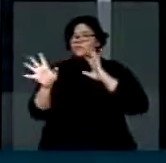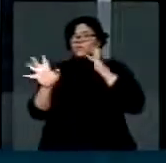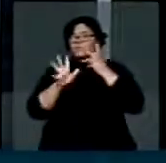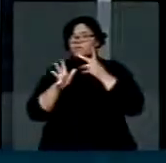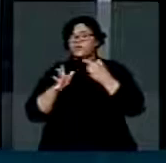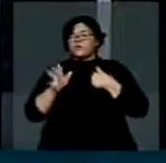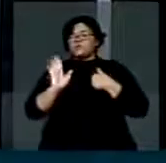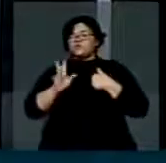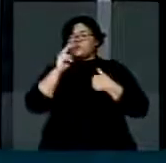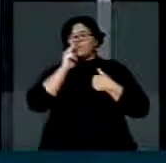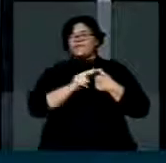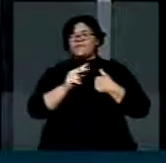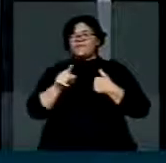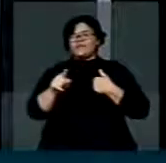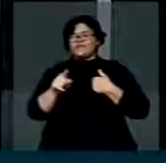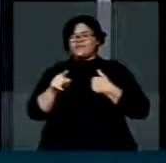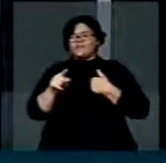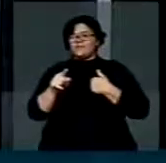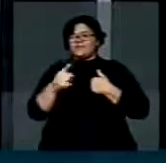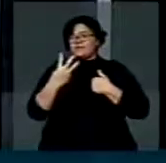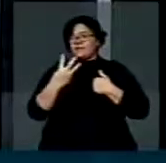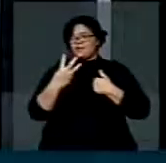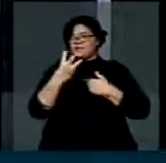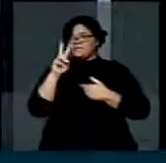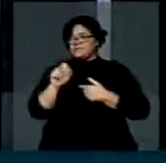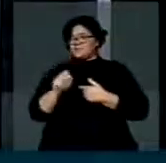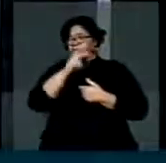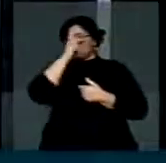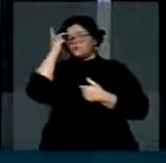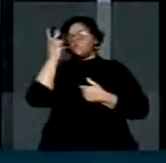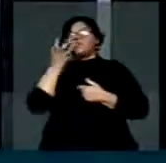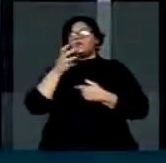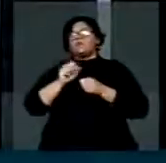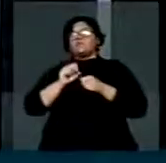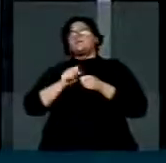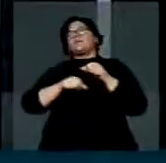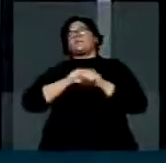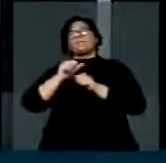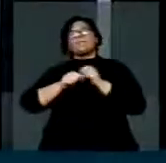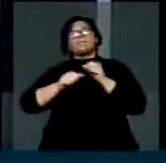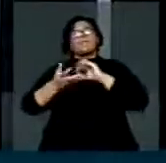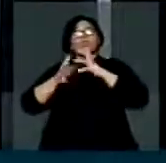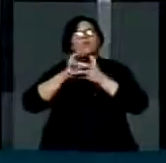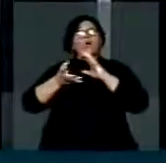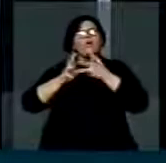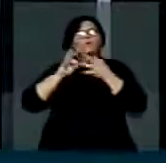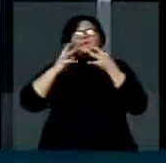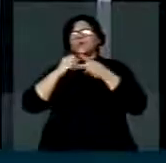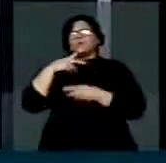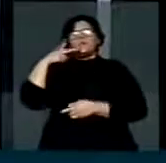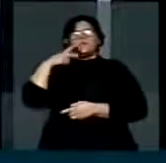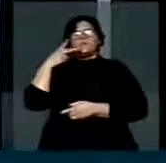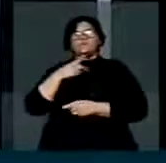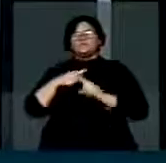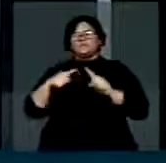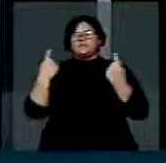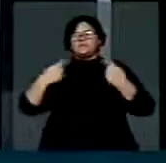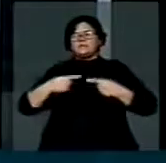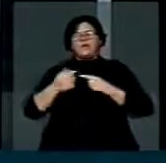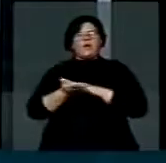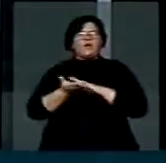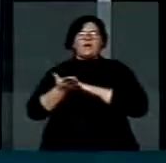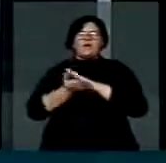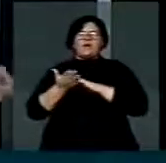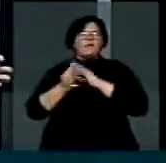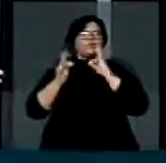tentativas de se fazer uma reforma política e todas essas tentativas são derrotadas.